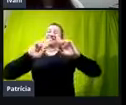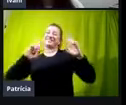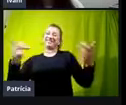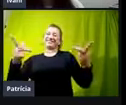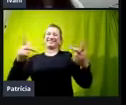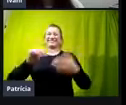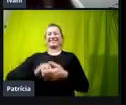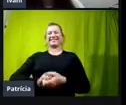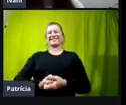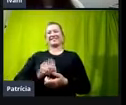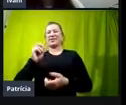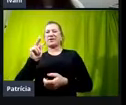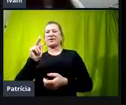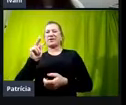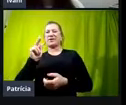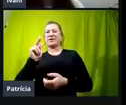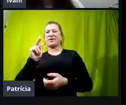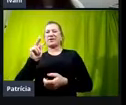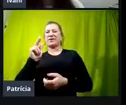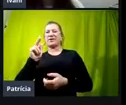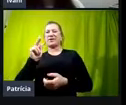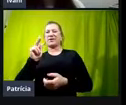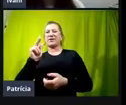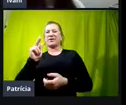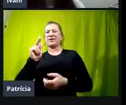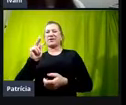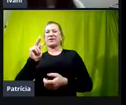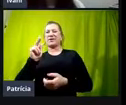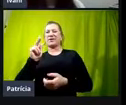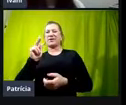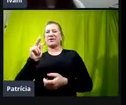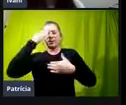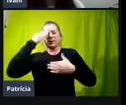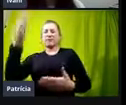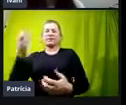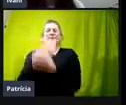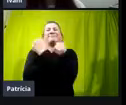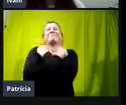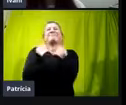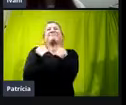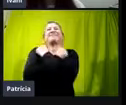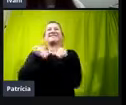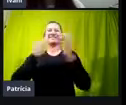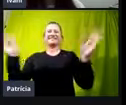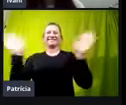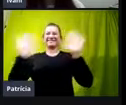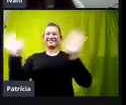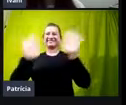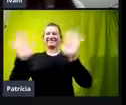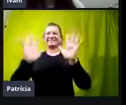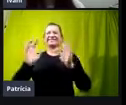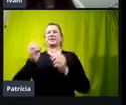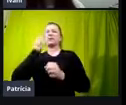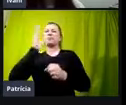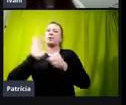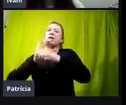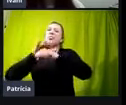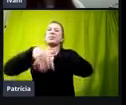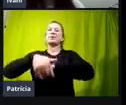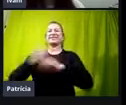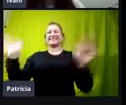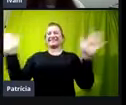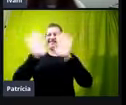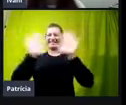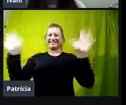Ok? Obrigada, Ivani. Obrigada, gente, um abração. Tchau, tchau, boa noite a todos, tchau, tchau. Boa